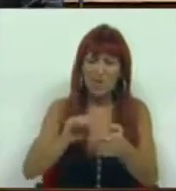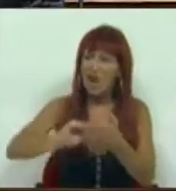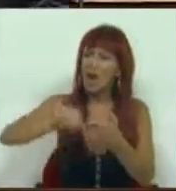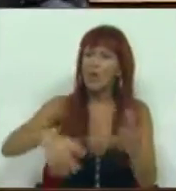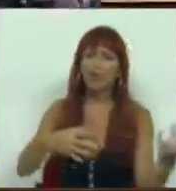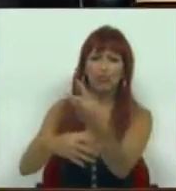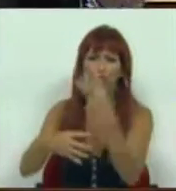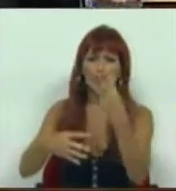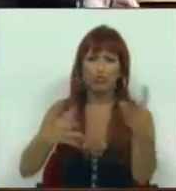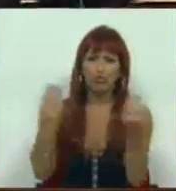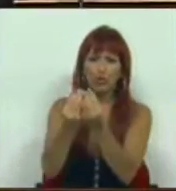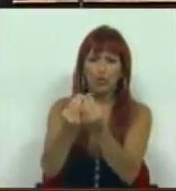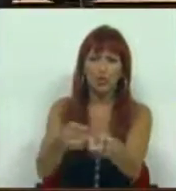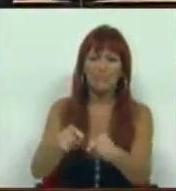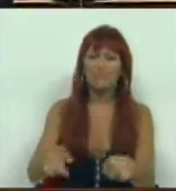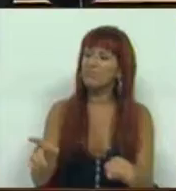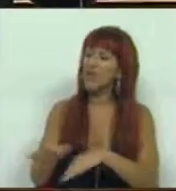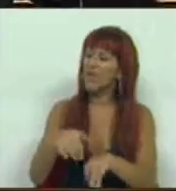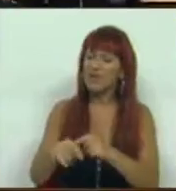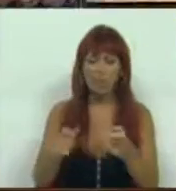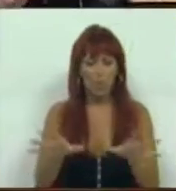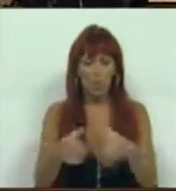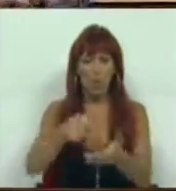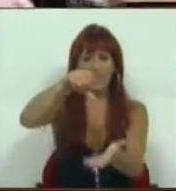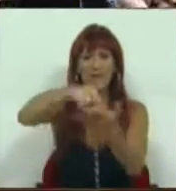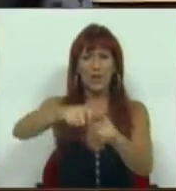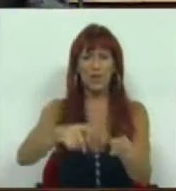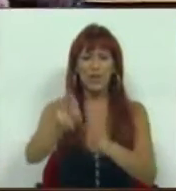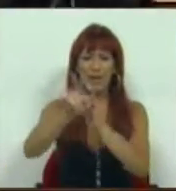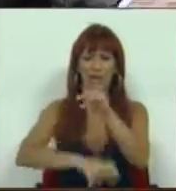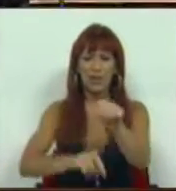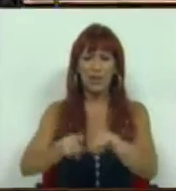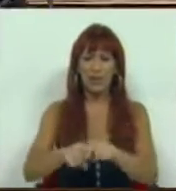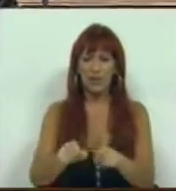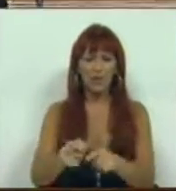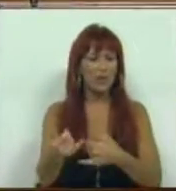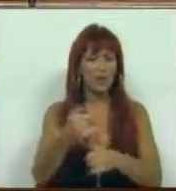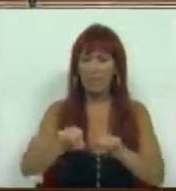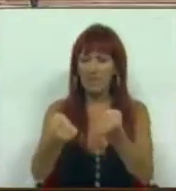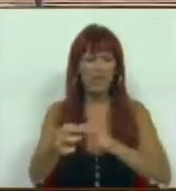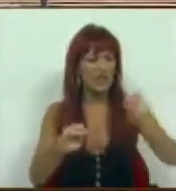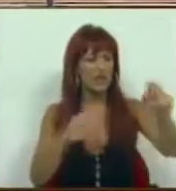assinar em conjunto, ainda por cima refazendo um bloco central de regime contra partidos terceiros. Muito obrigado.